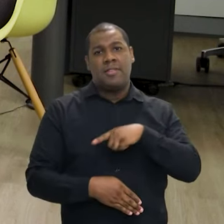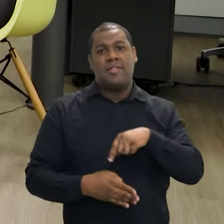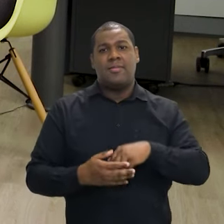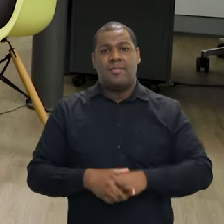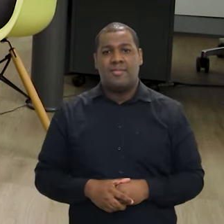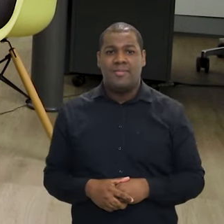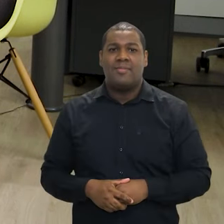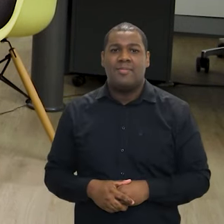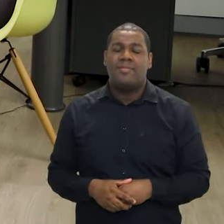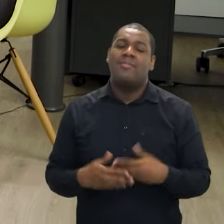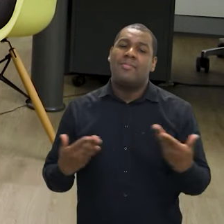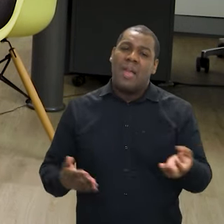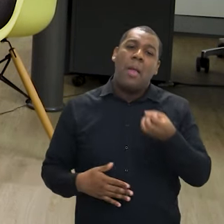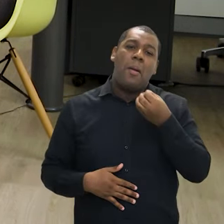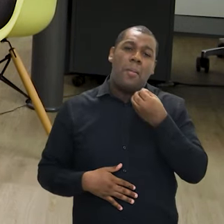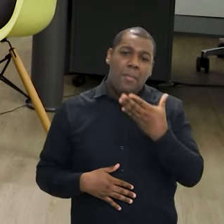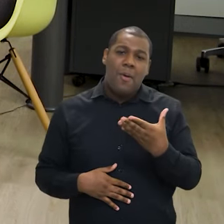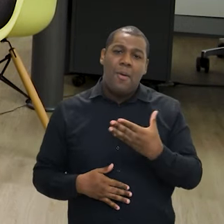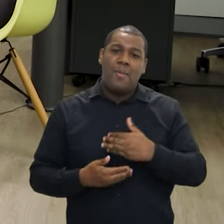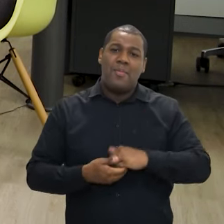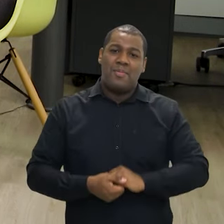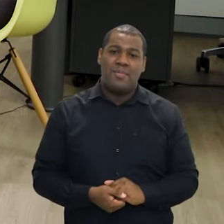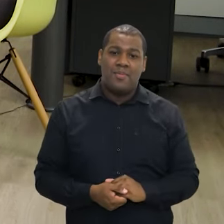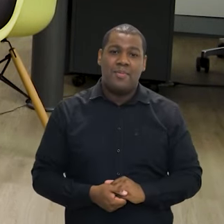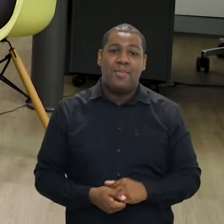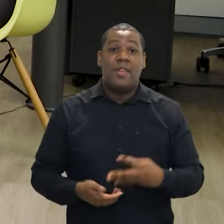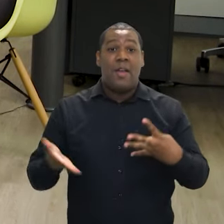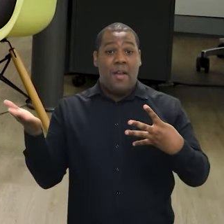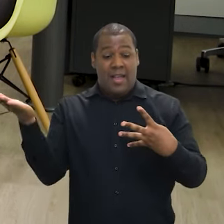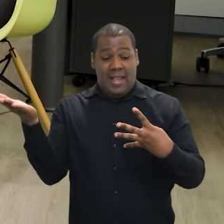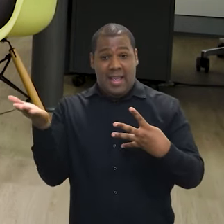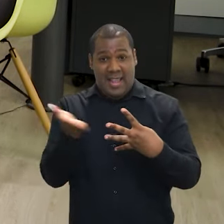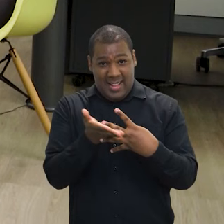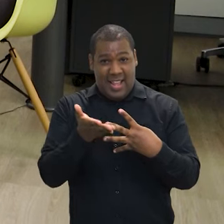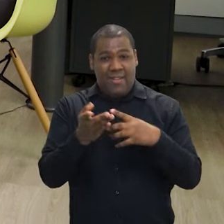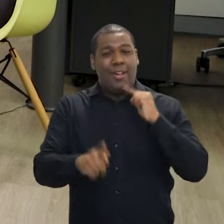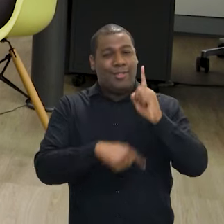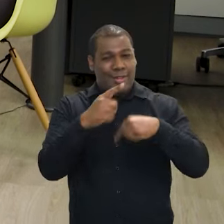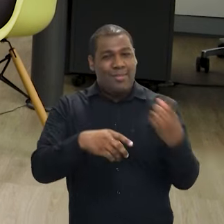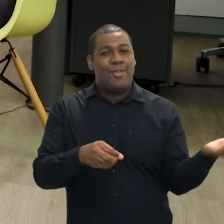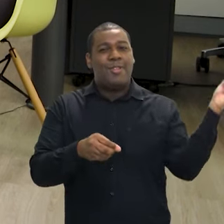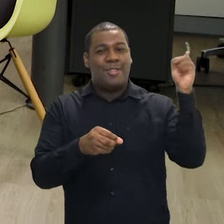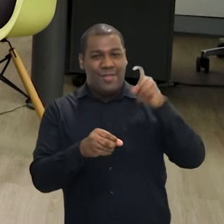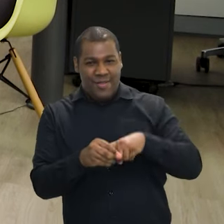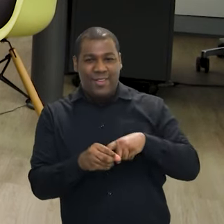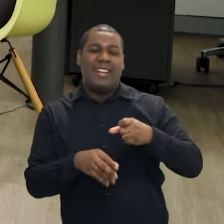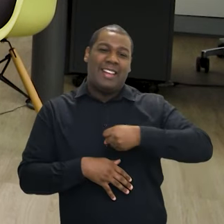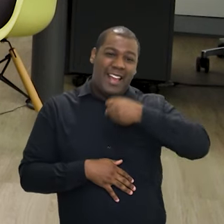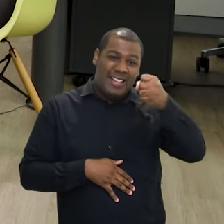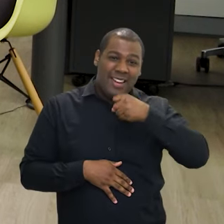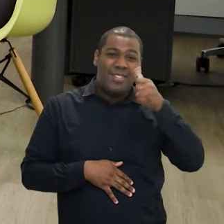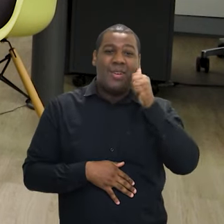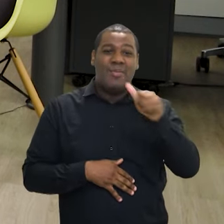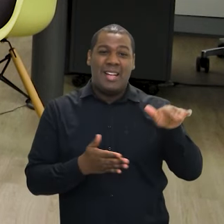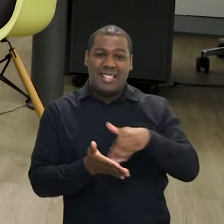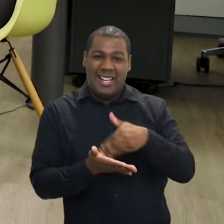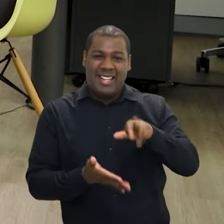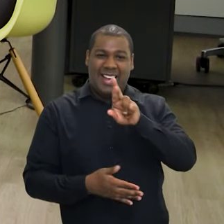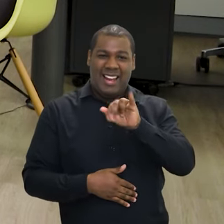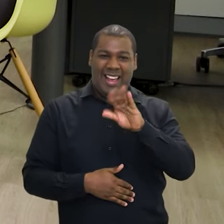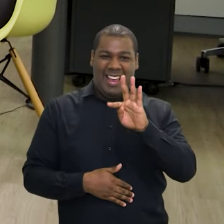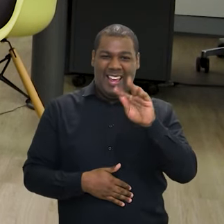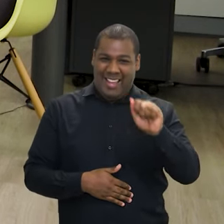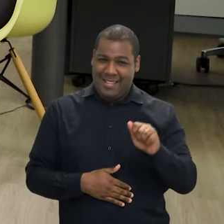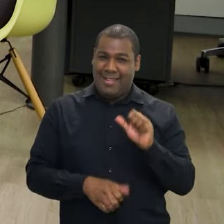todos os grupos se sintam assim, acolhidos. Vamos fazer um rápido intervalo e voltamos em instantes com a nossa conversa com a